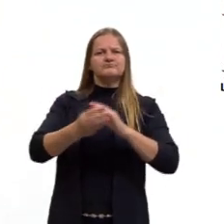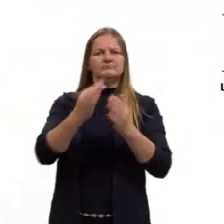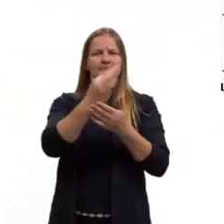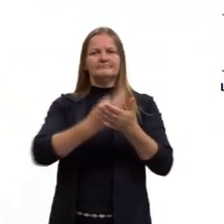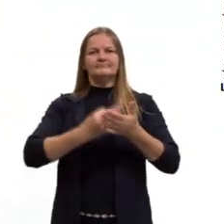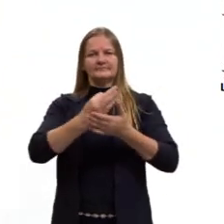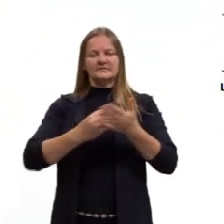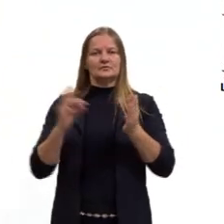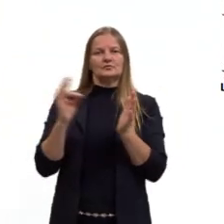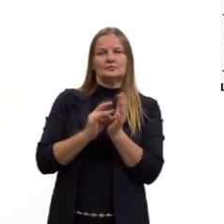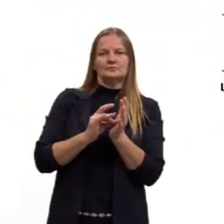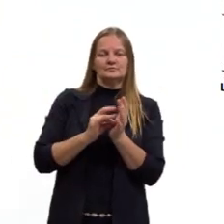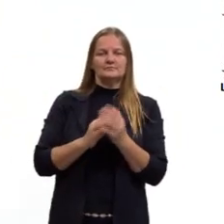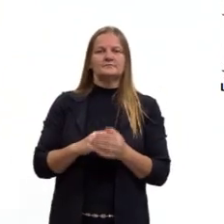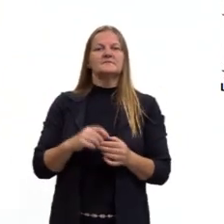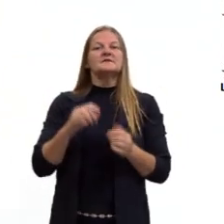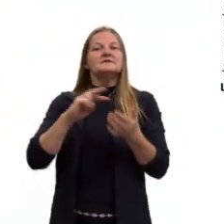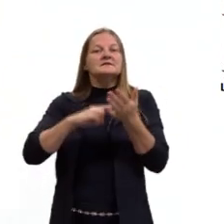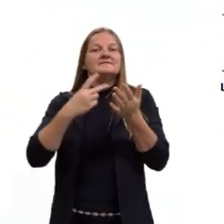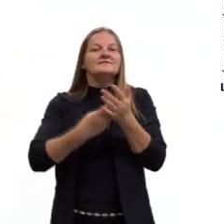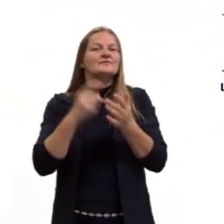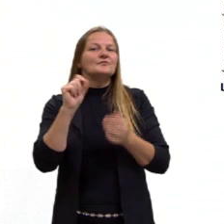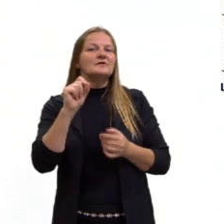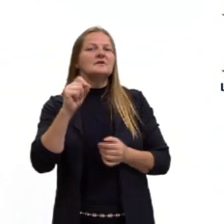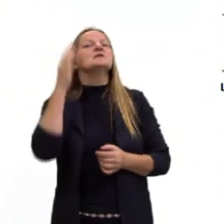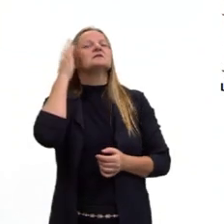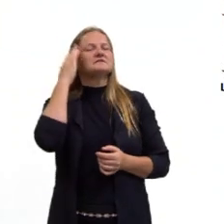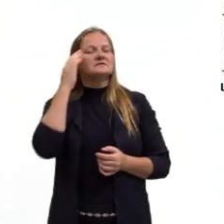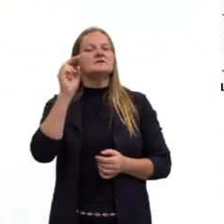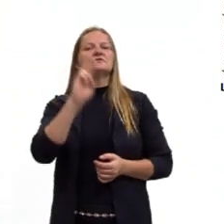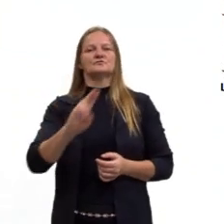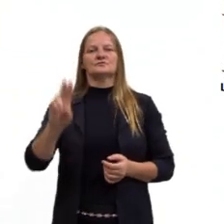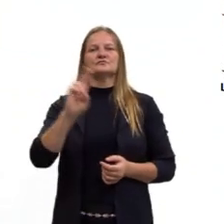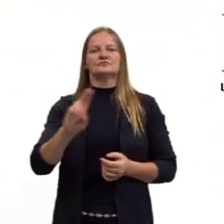texto, significa que, sim, eu sei usar.